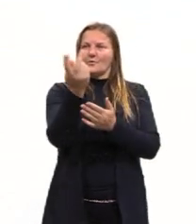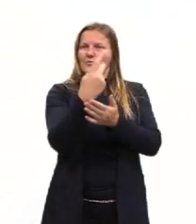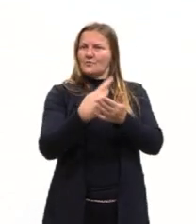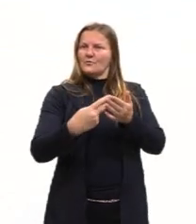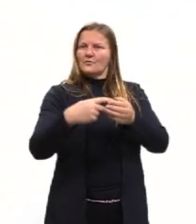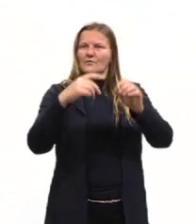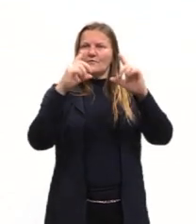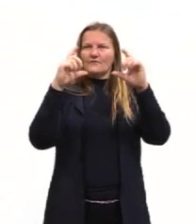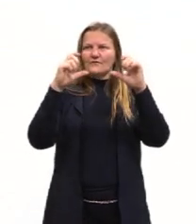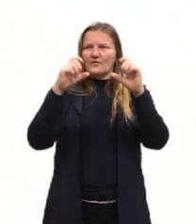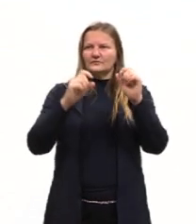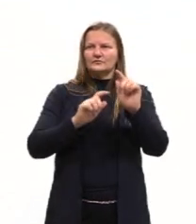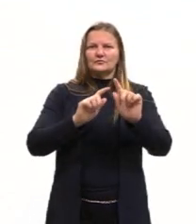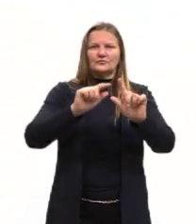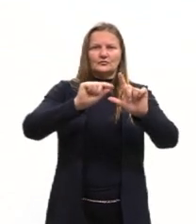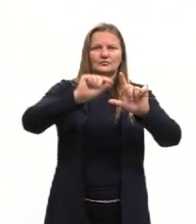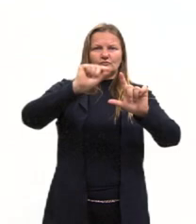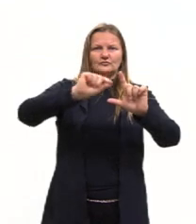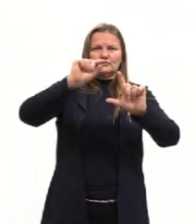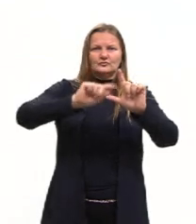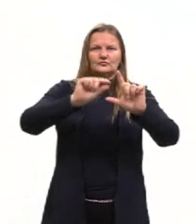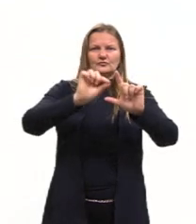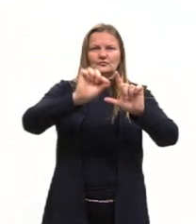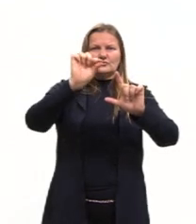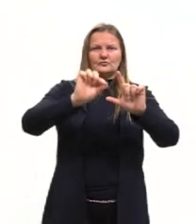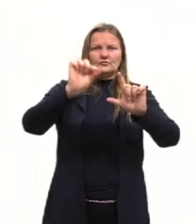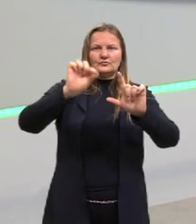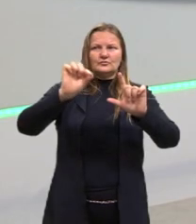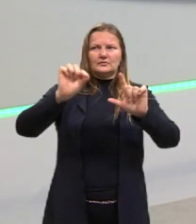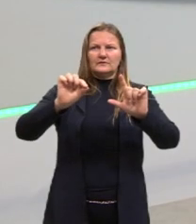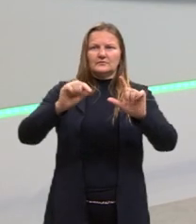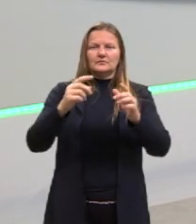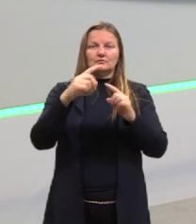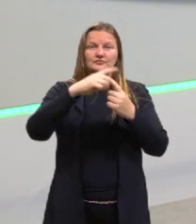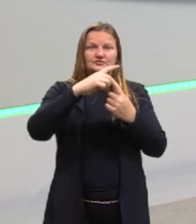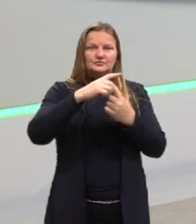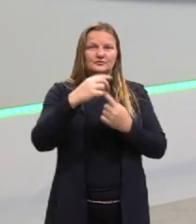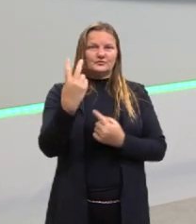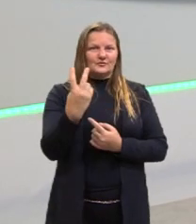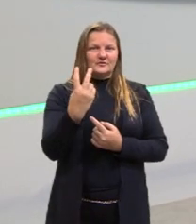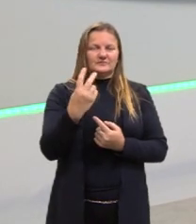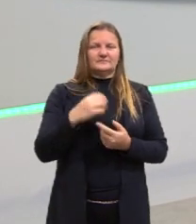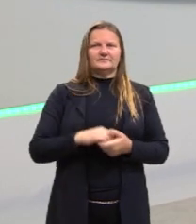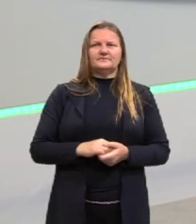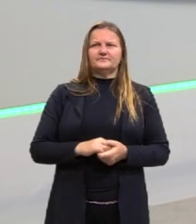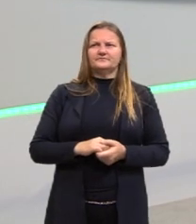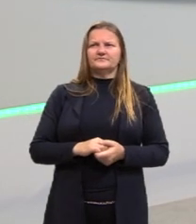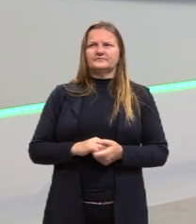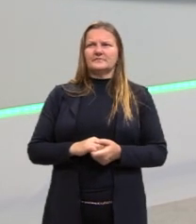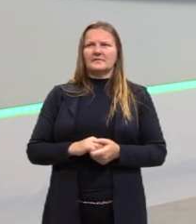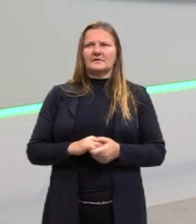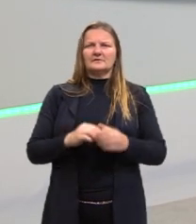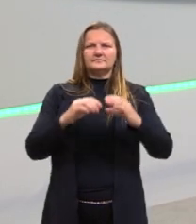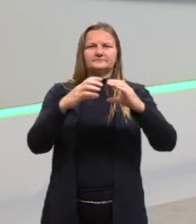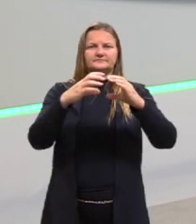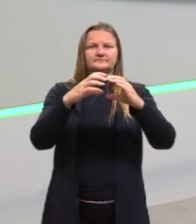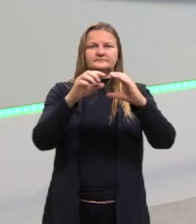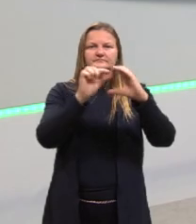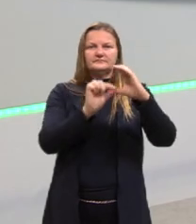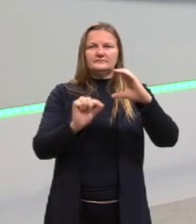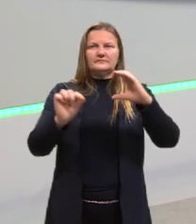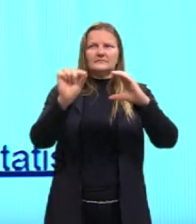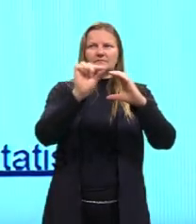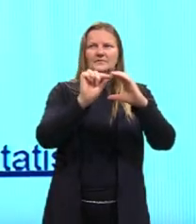que traz ali dois gráficos, dois formatos de gráficos, né? Nós temos aqui o gráfico de setores, aquele